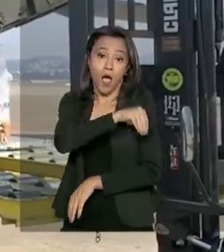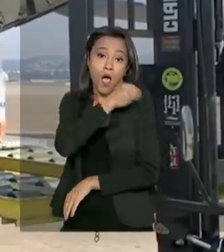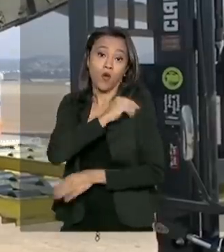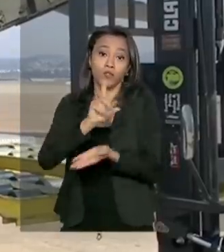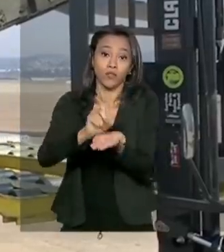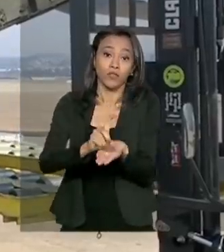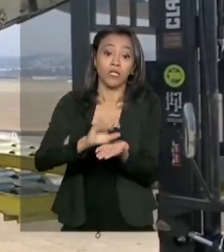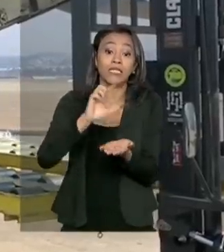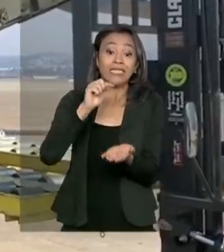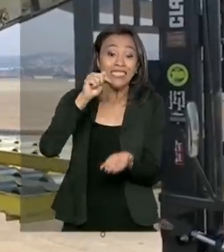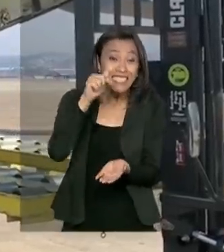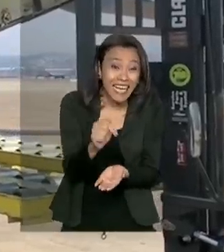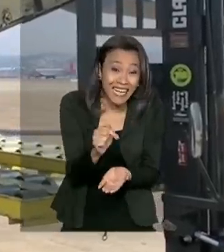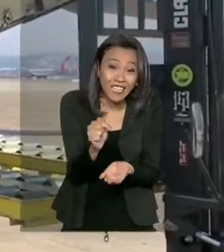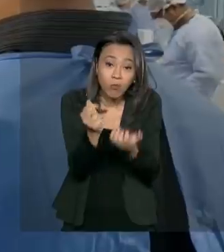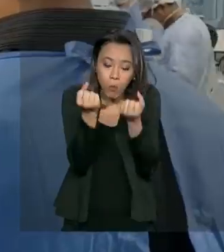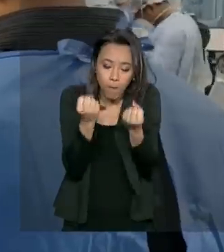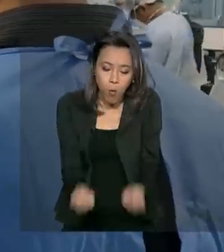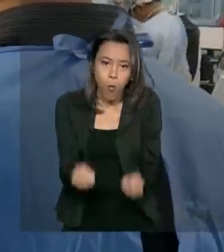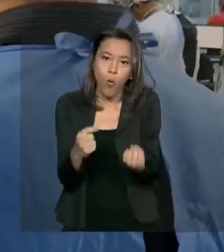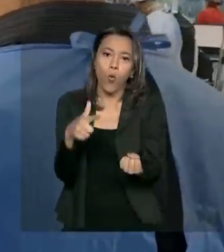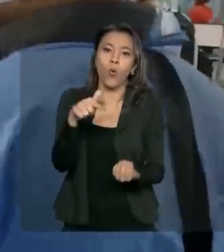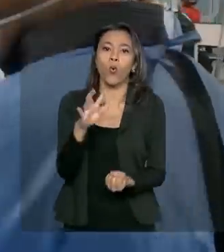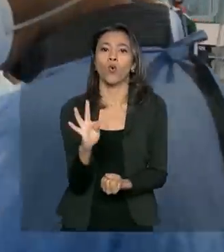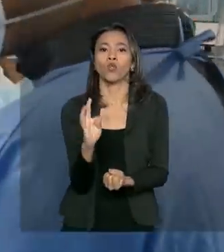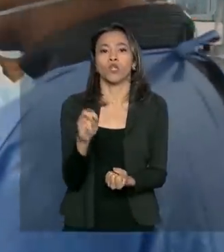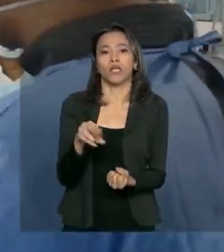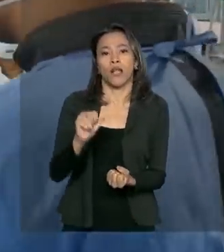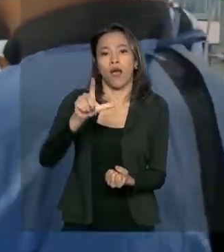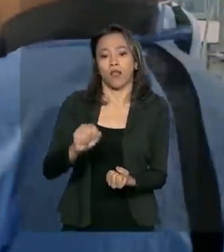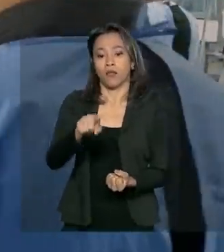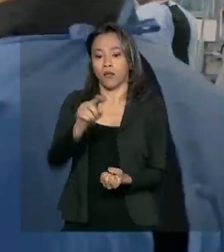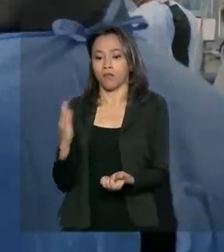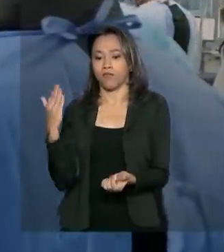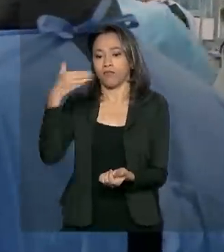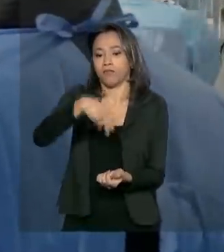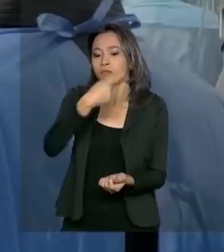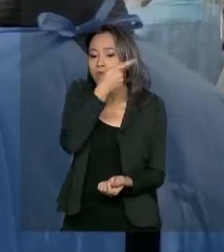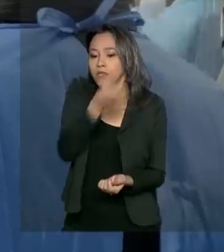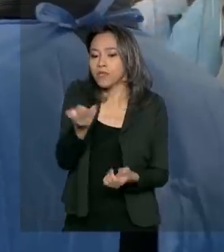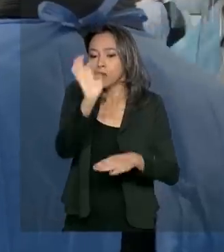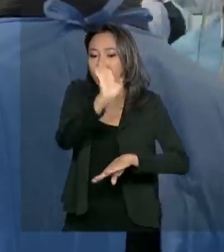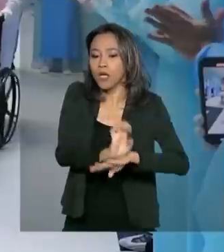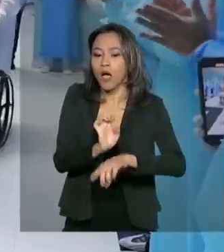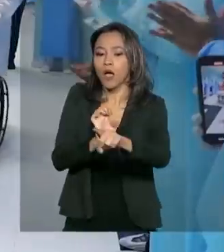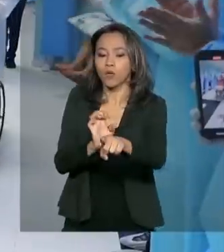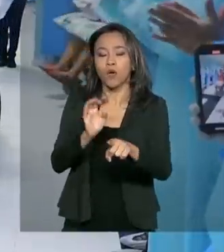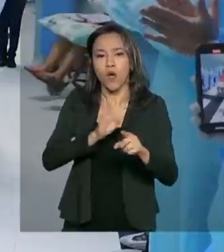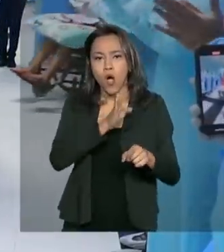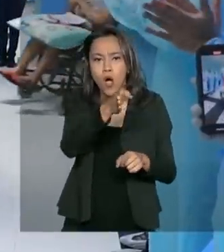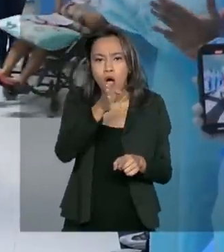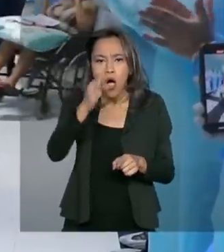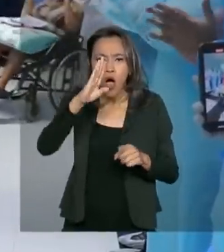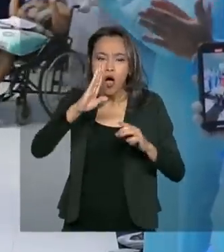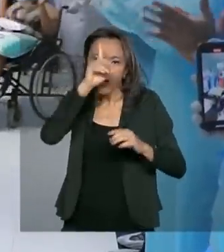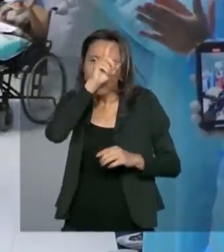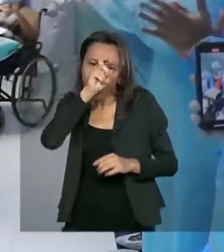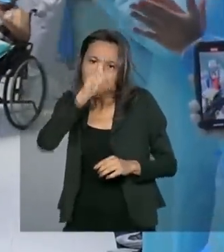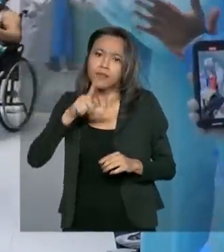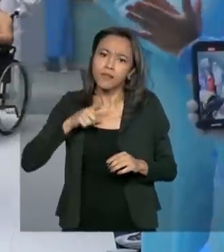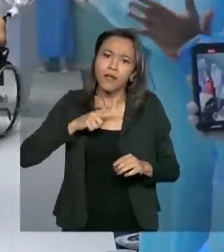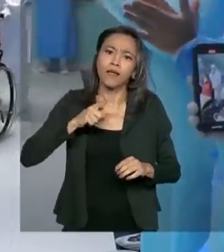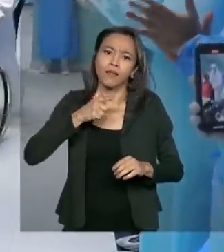foram mais de 7 toneladas. Em visita ao estado, o ministro da Saúde, Nelson Teich, visitou hospitais que recebem pacientes em